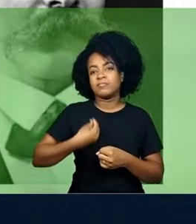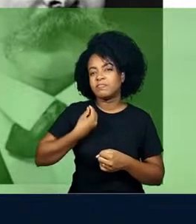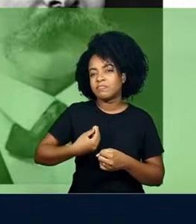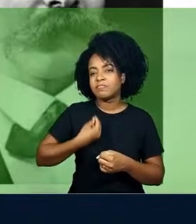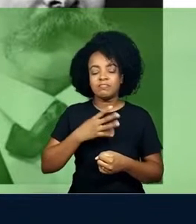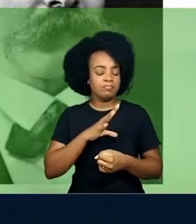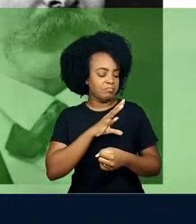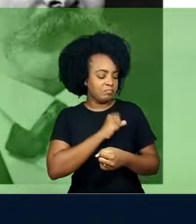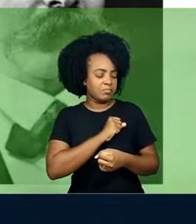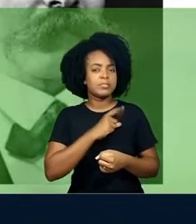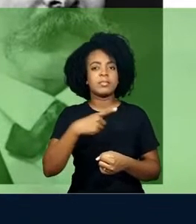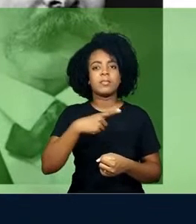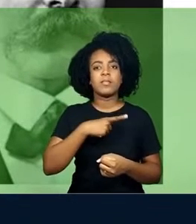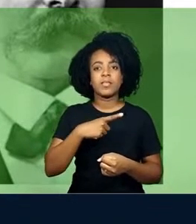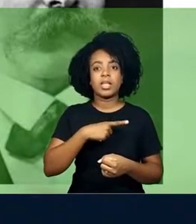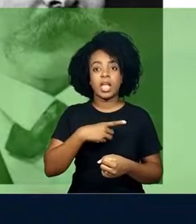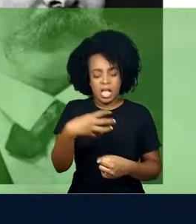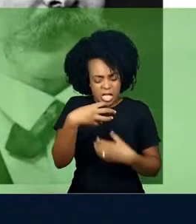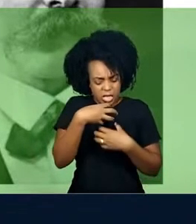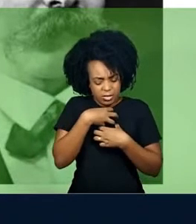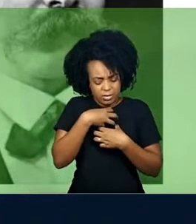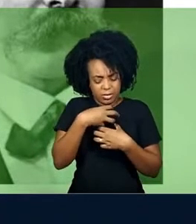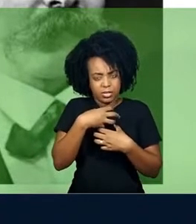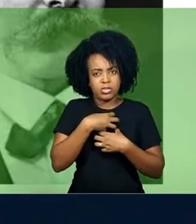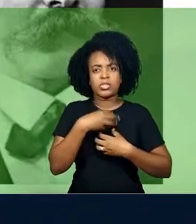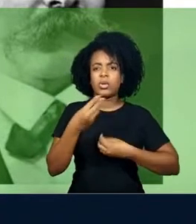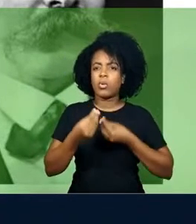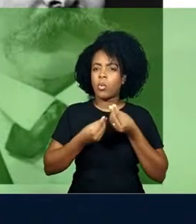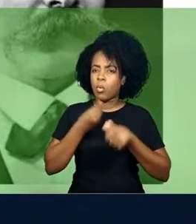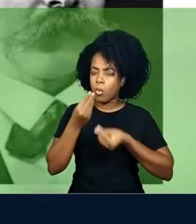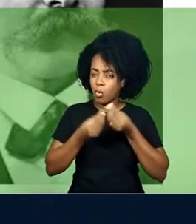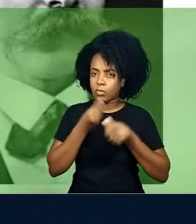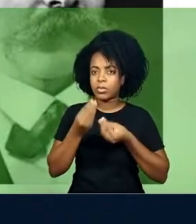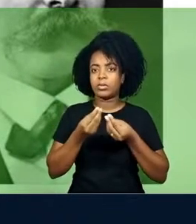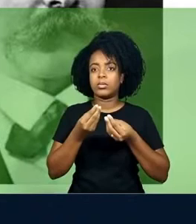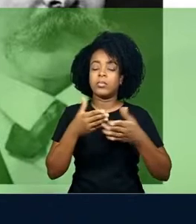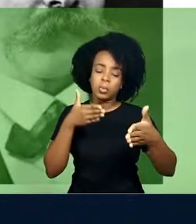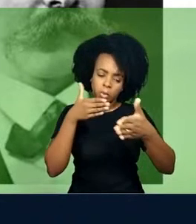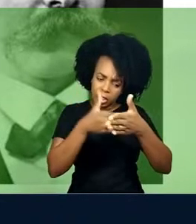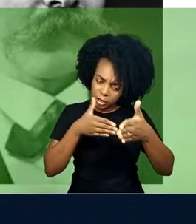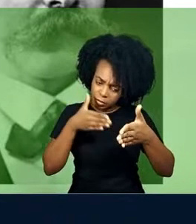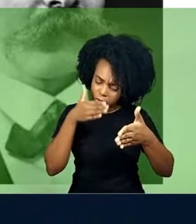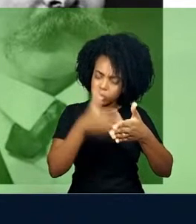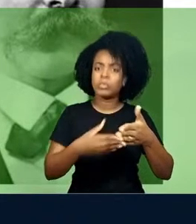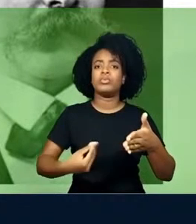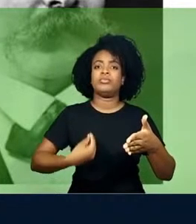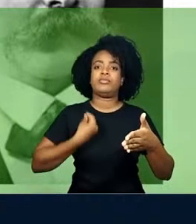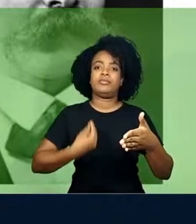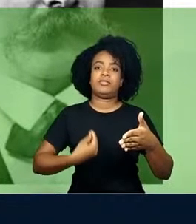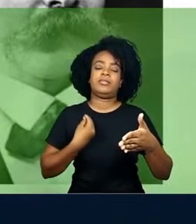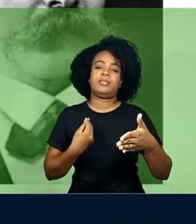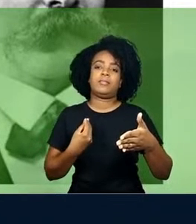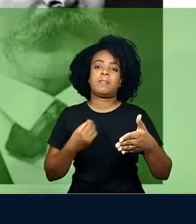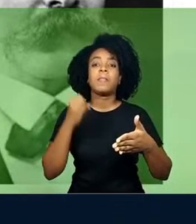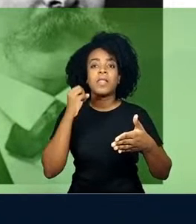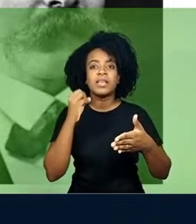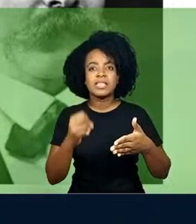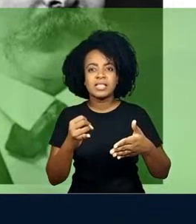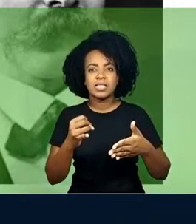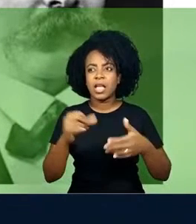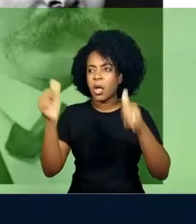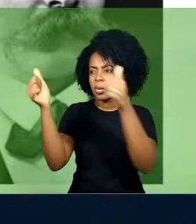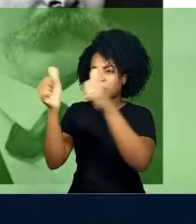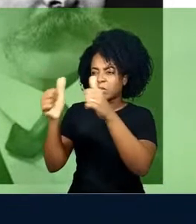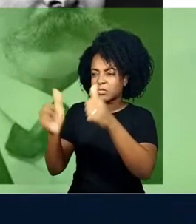existência, que só pode ser sentida justamente pela nossa limitude de existência. Se não